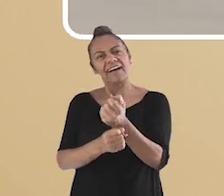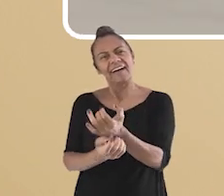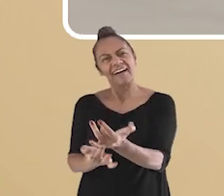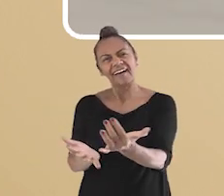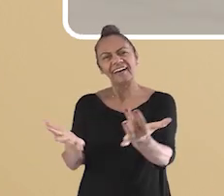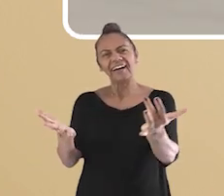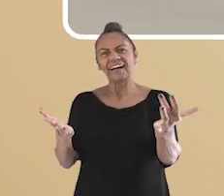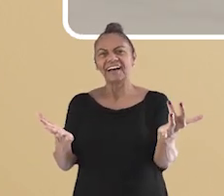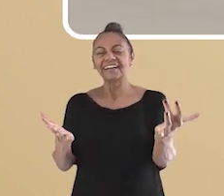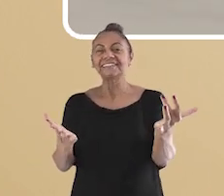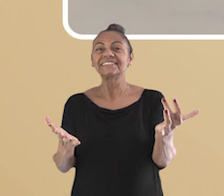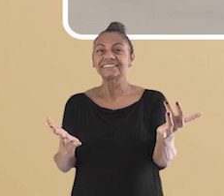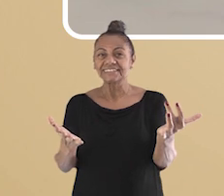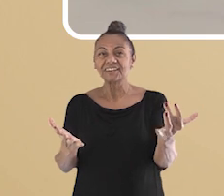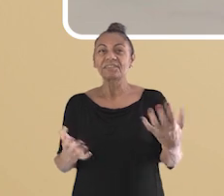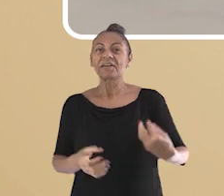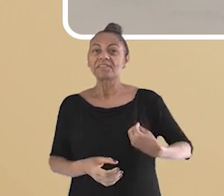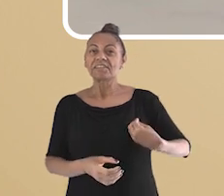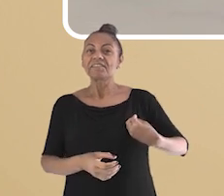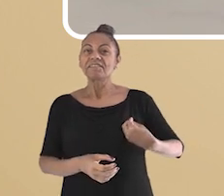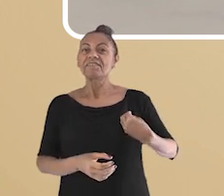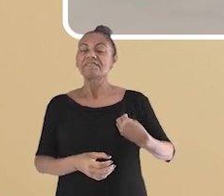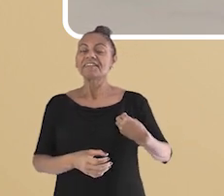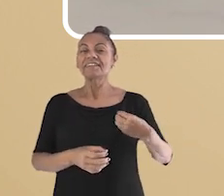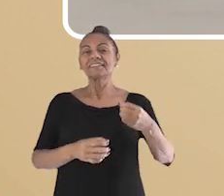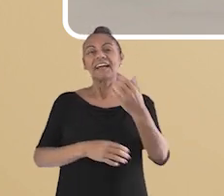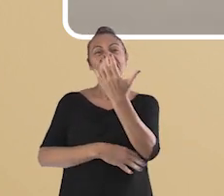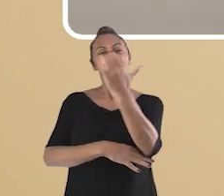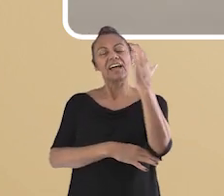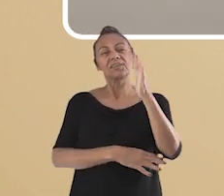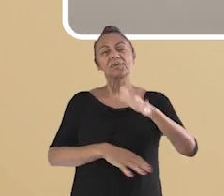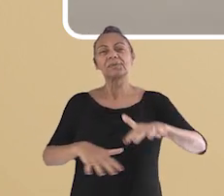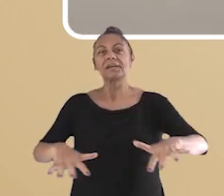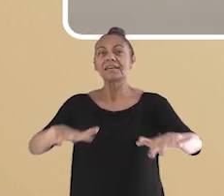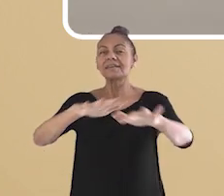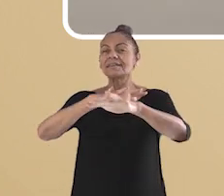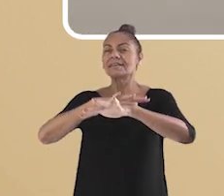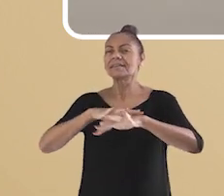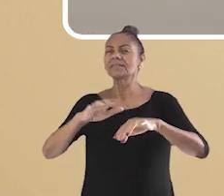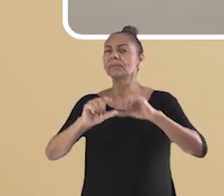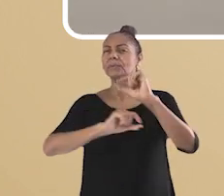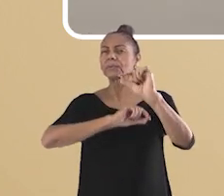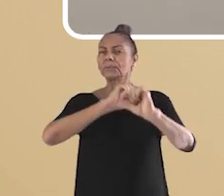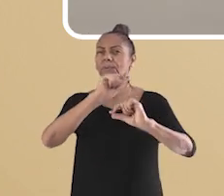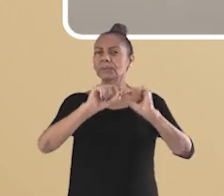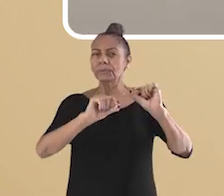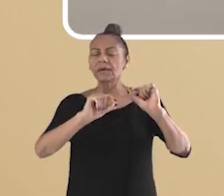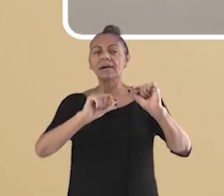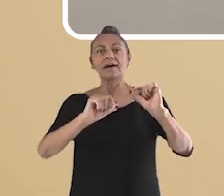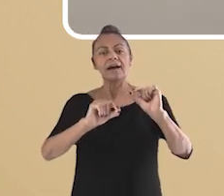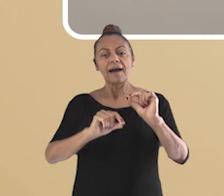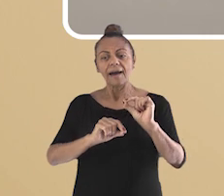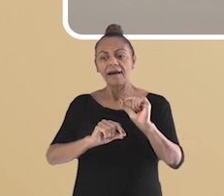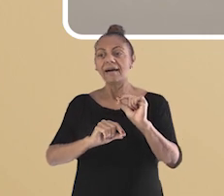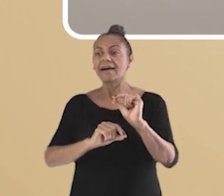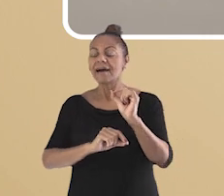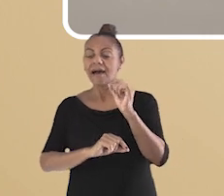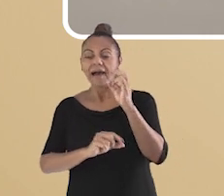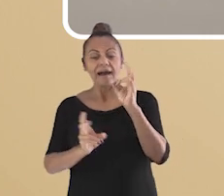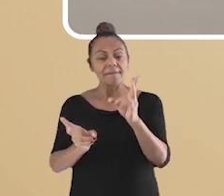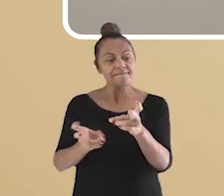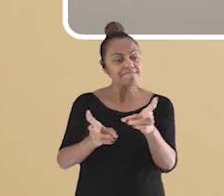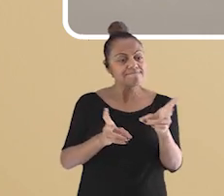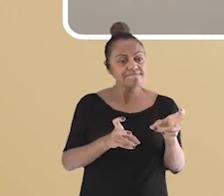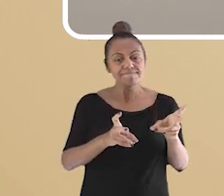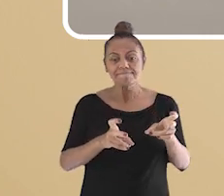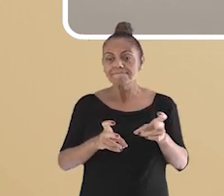promover um momento de vivência na natureza para seus afiliados, que incluía observar a terra, as plantas e